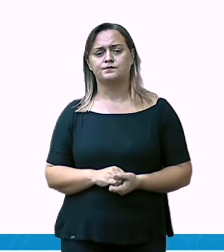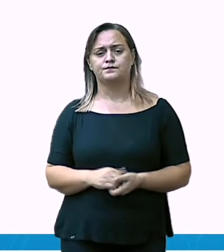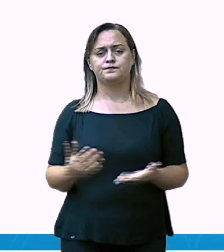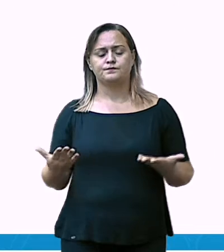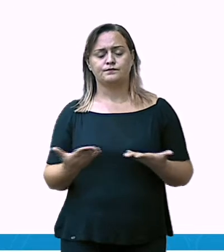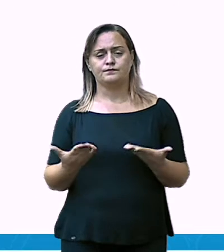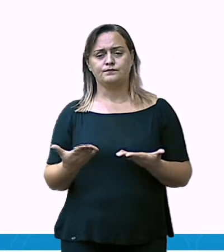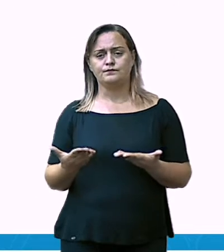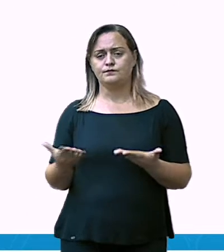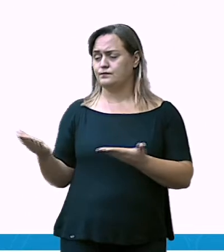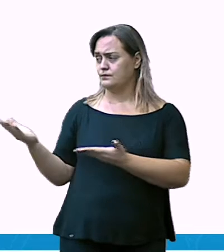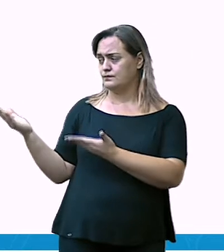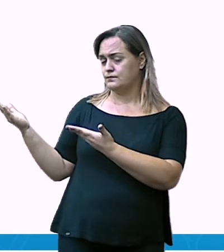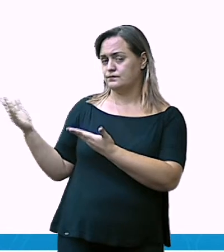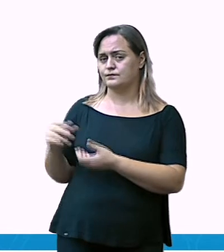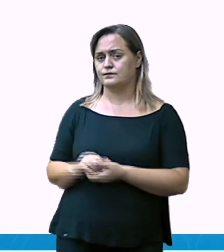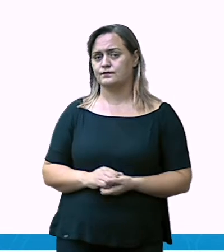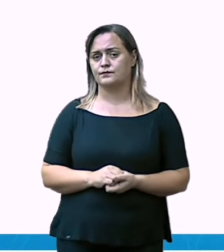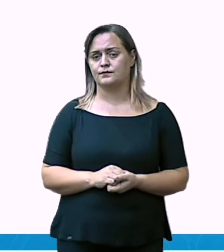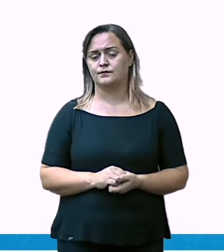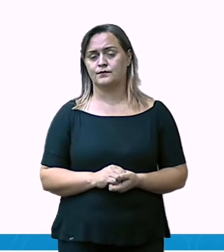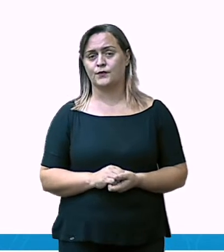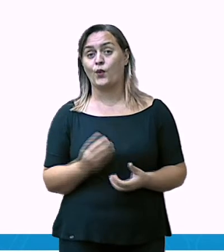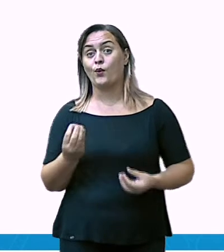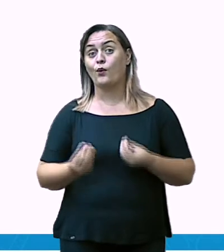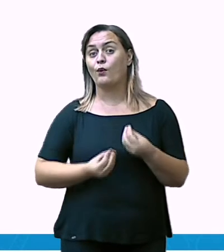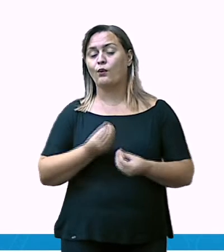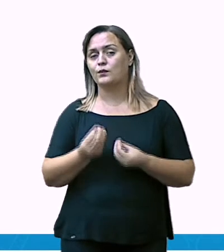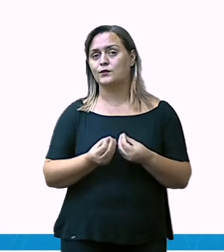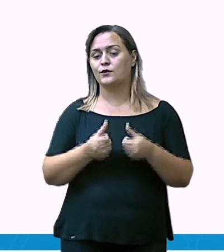aí, como ficou o lugar depois,